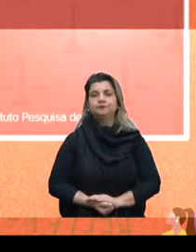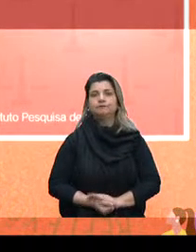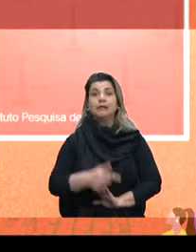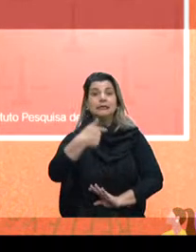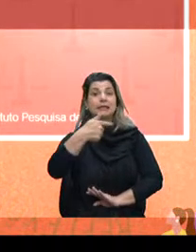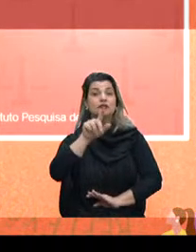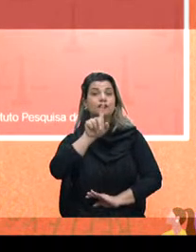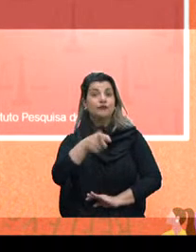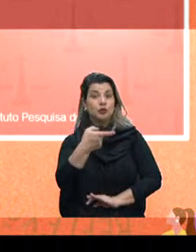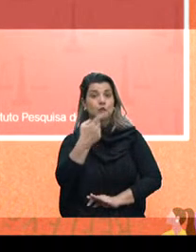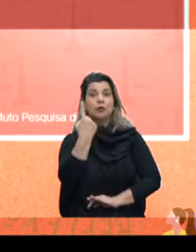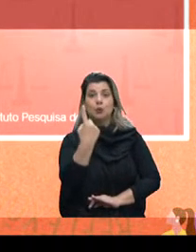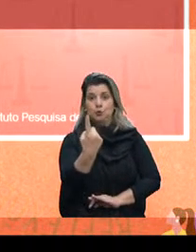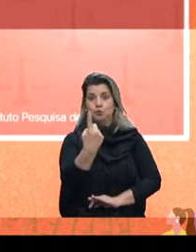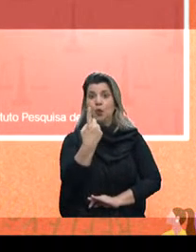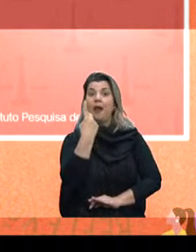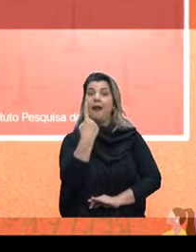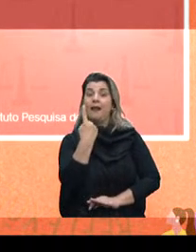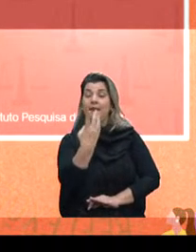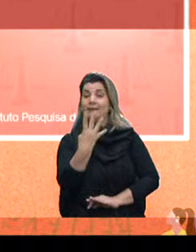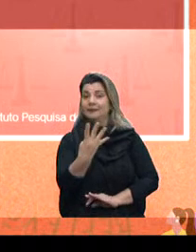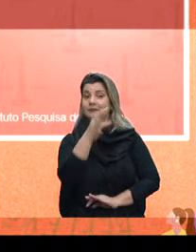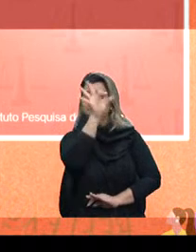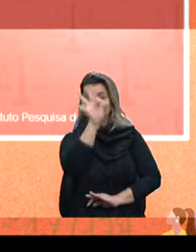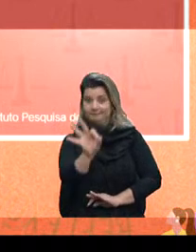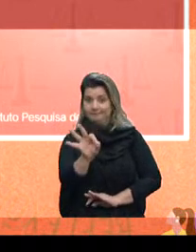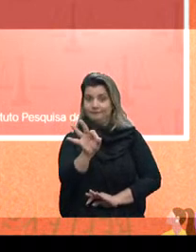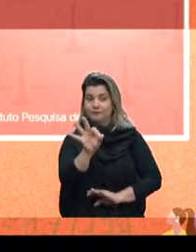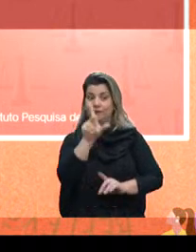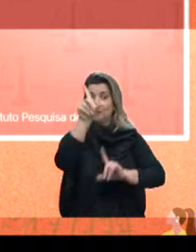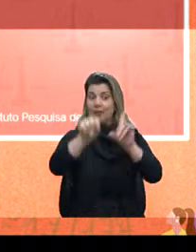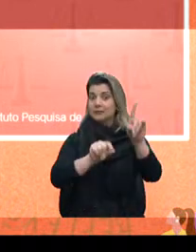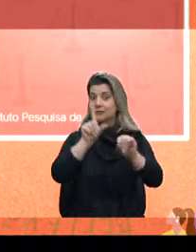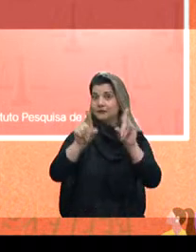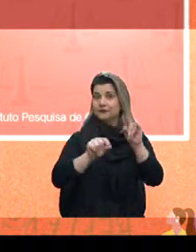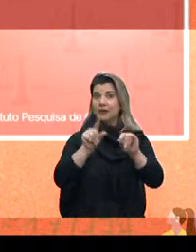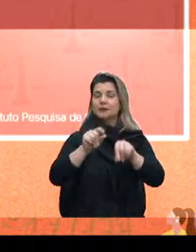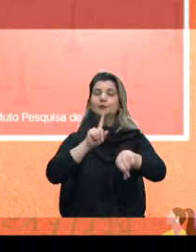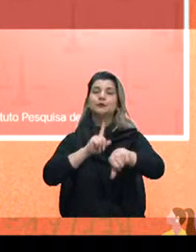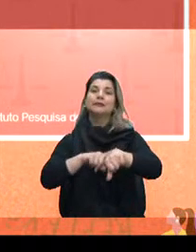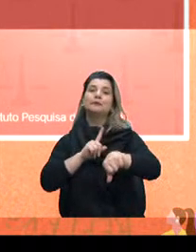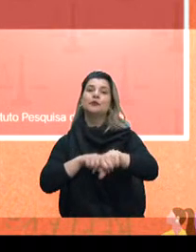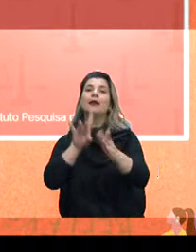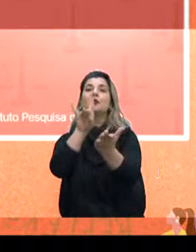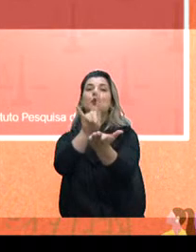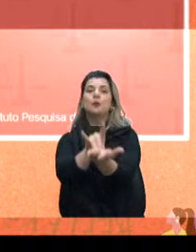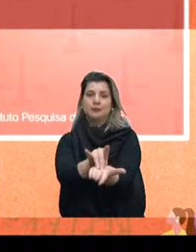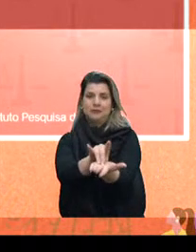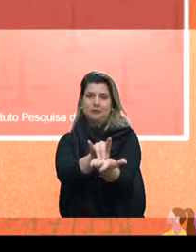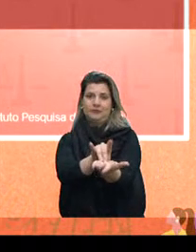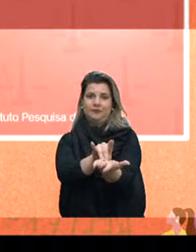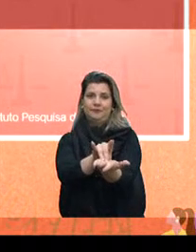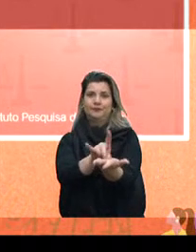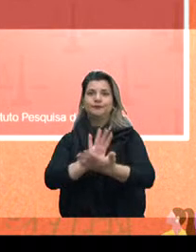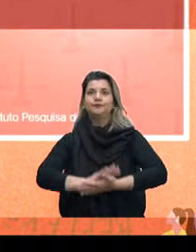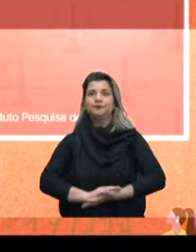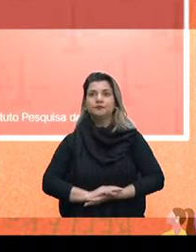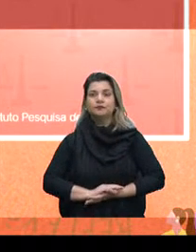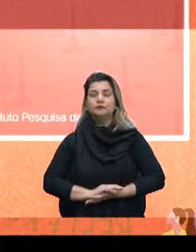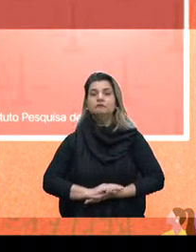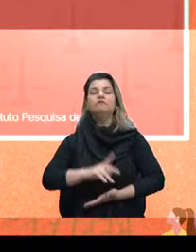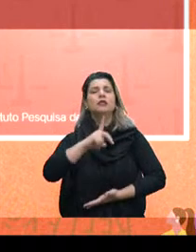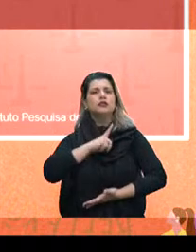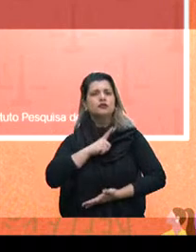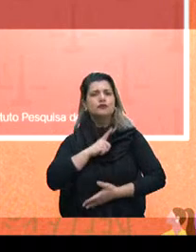7,1. 14% foram classificados como temporária oficial, foram contemplados pelo auxílio